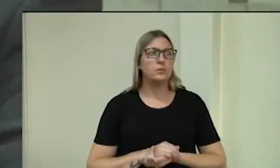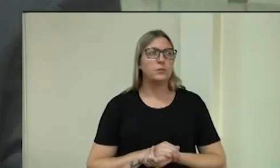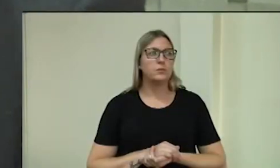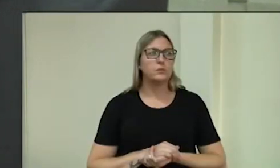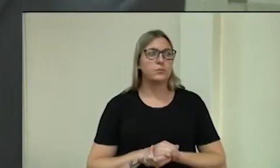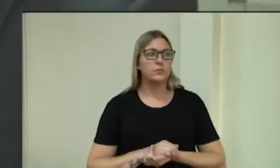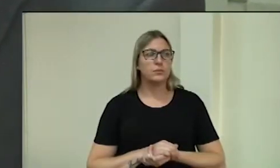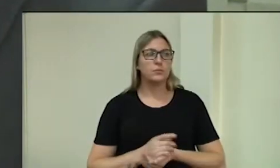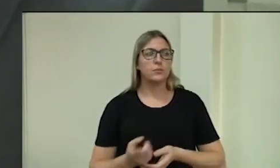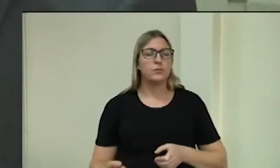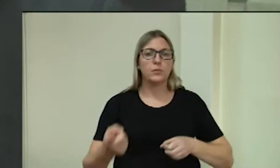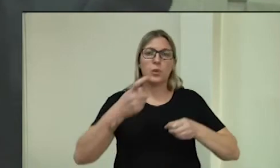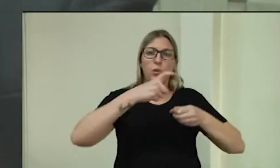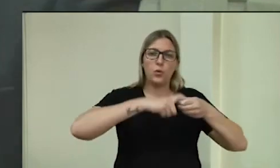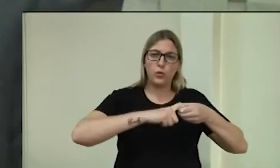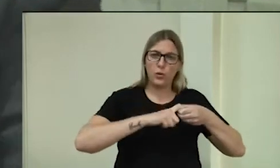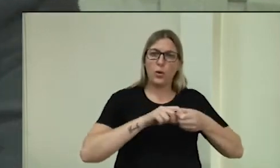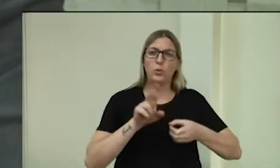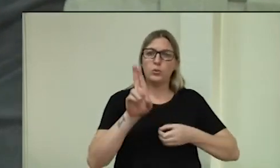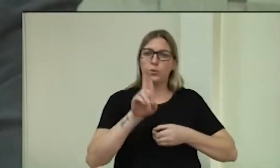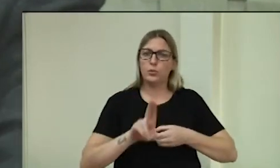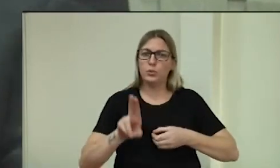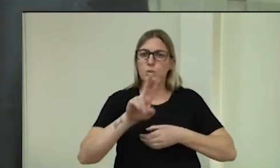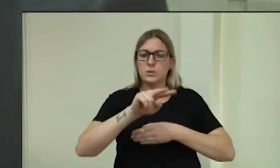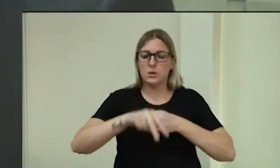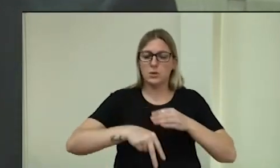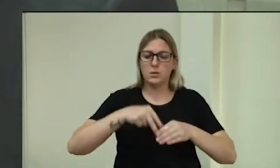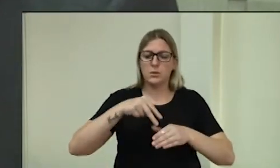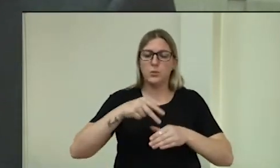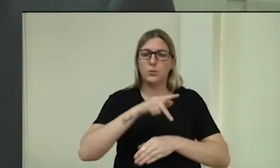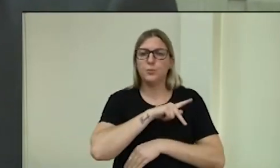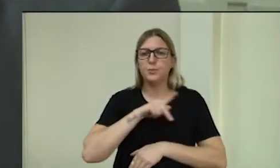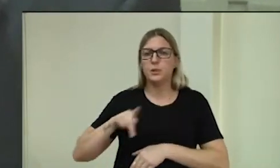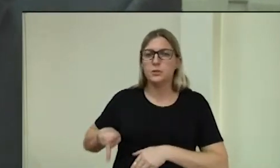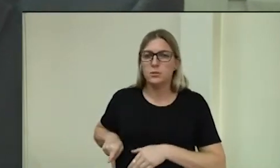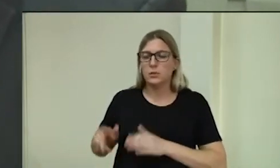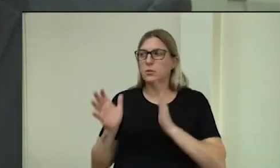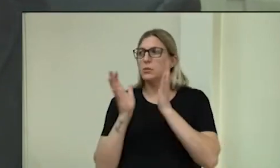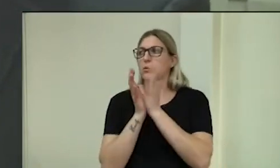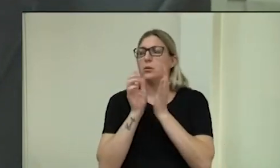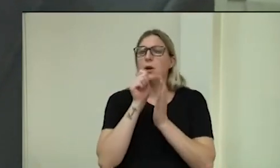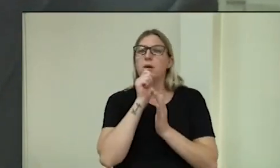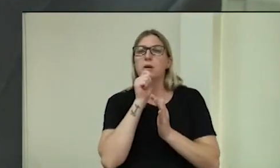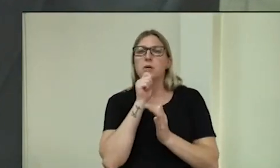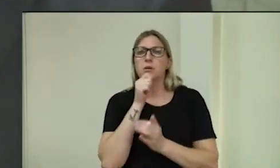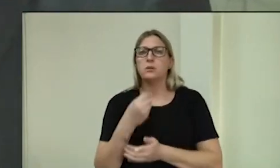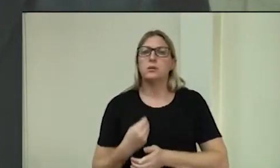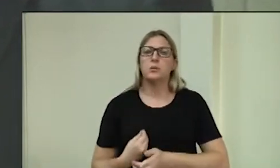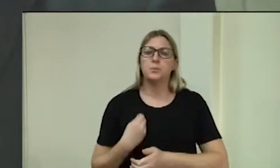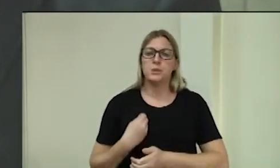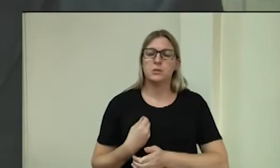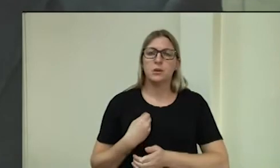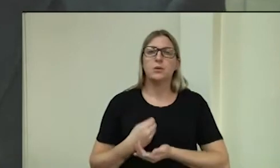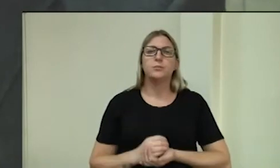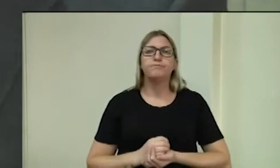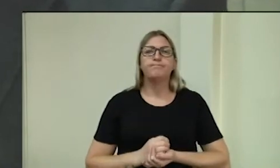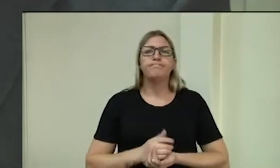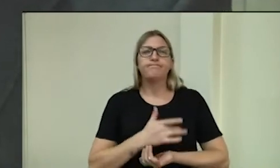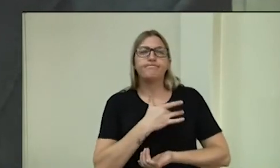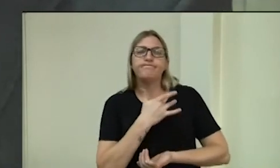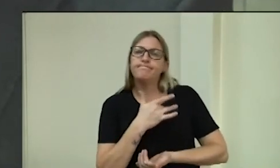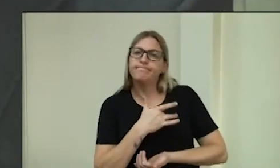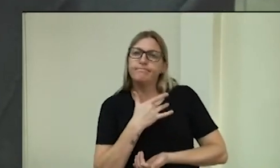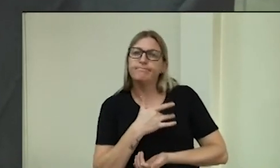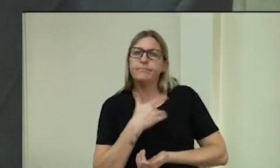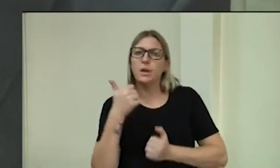Volto a esse espaço, o presidente e demais colegas que ainda assistem a sessão. E é uma pena que o vice-prefeito e